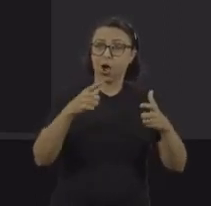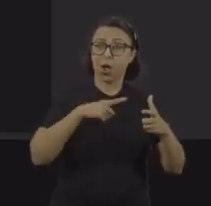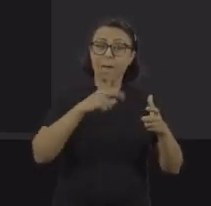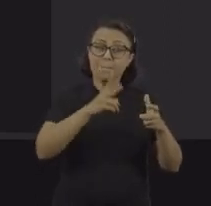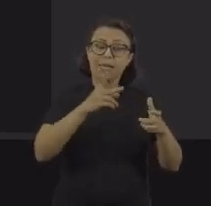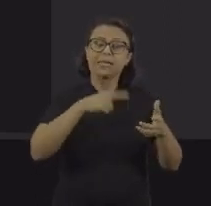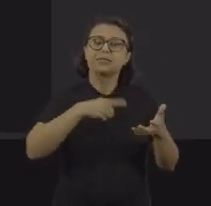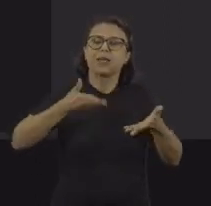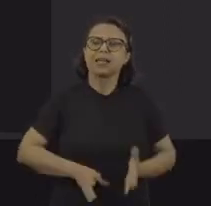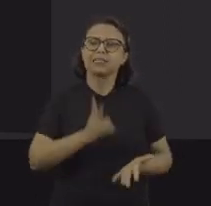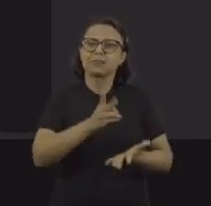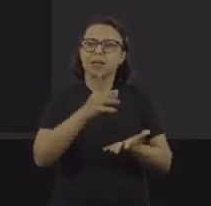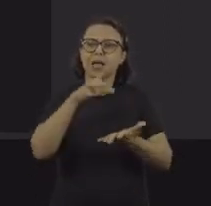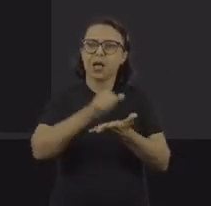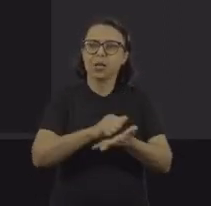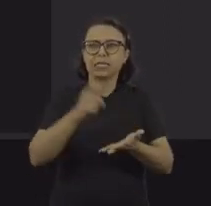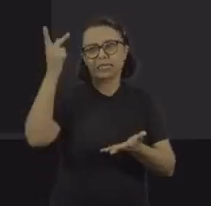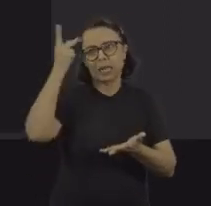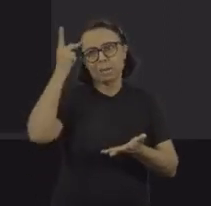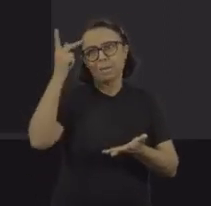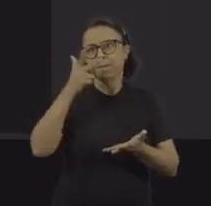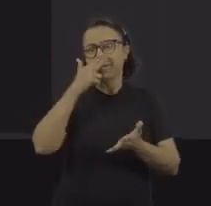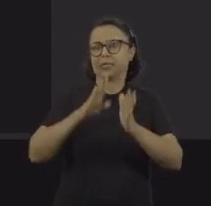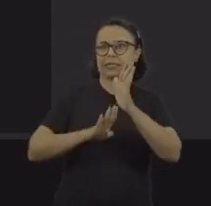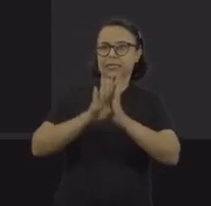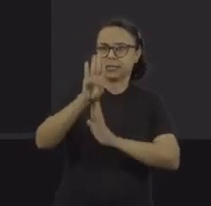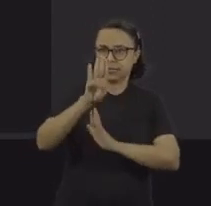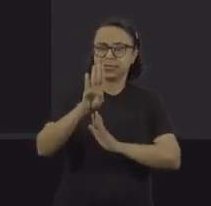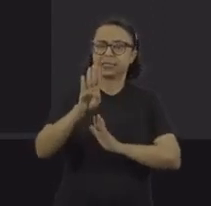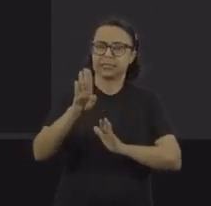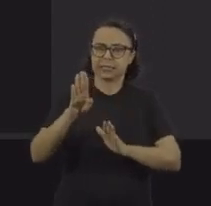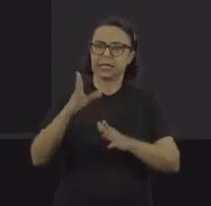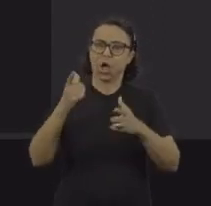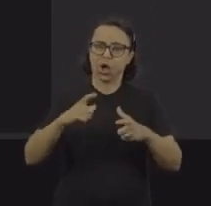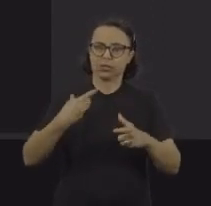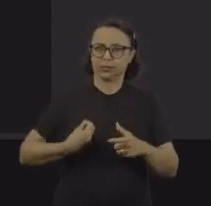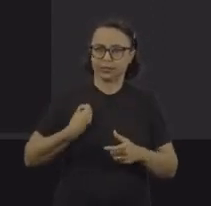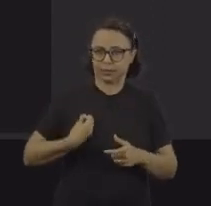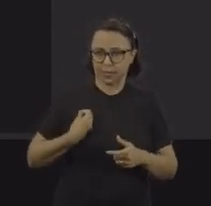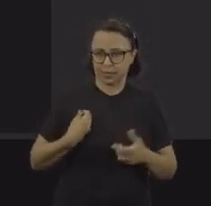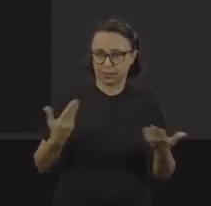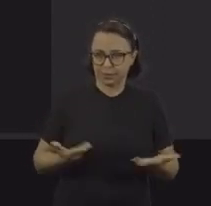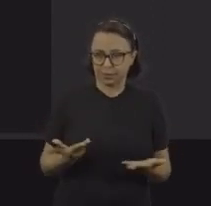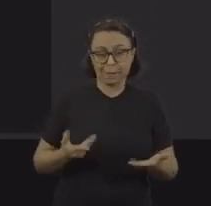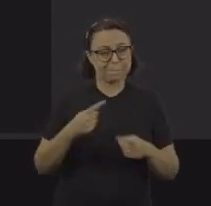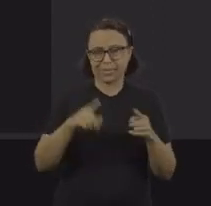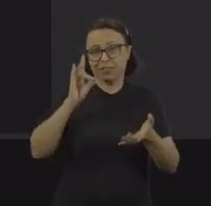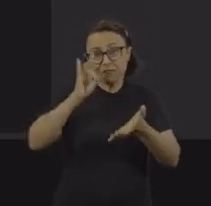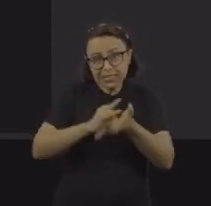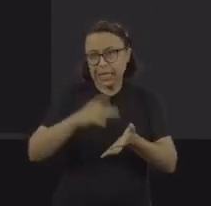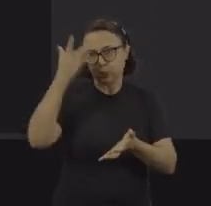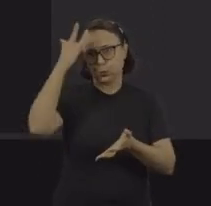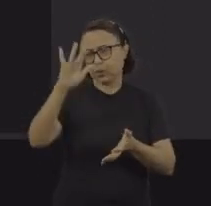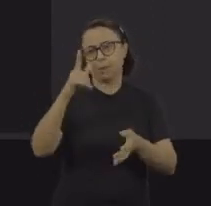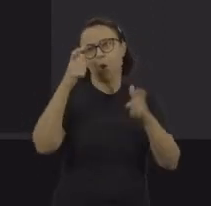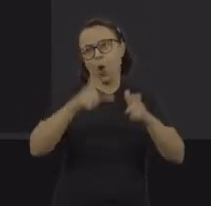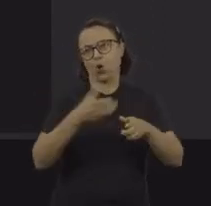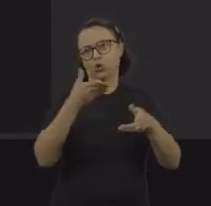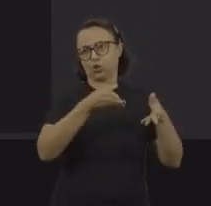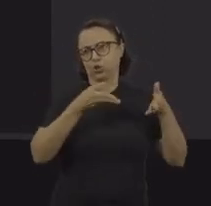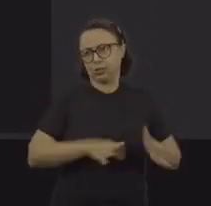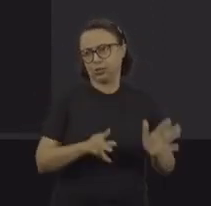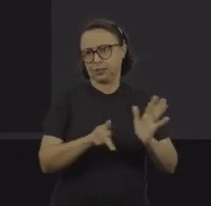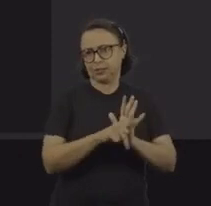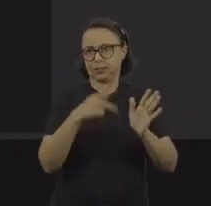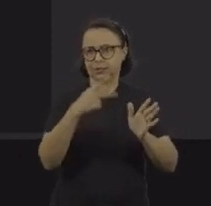resgatadas. Então, por isso, São Paulo aparece no caso das mulheres como um estado de destaque. E aí, novamente, a questão das políticas